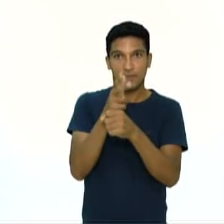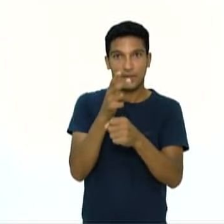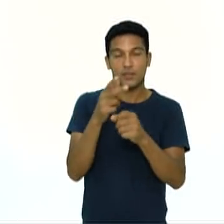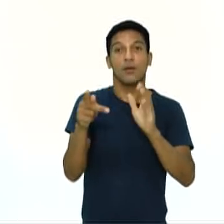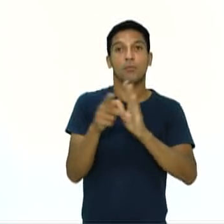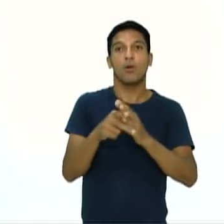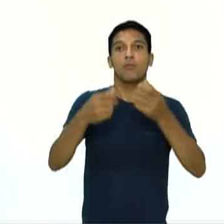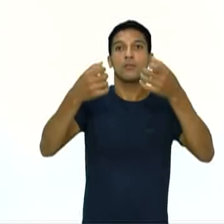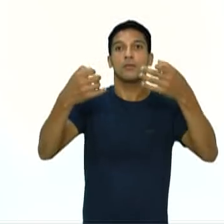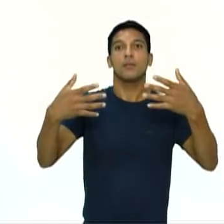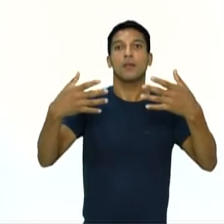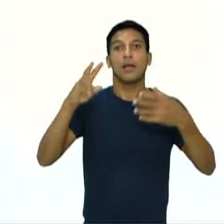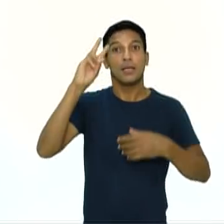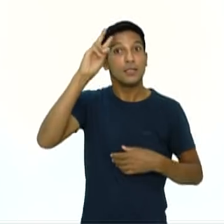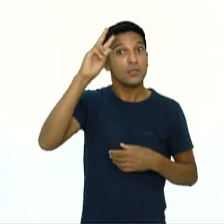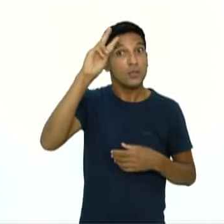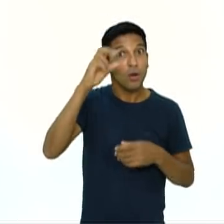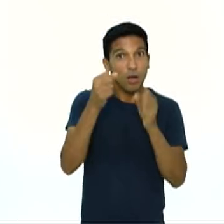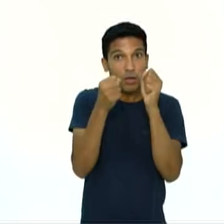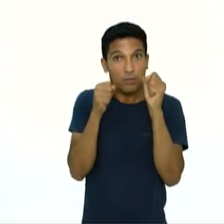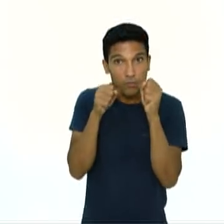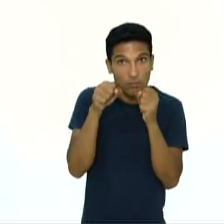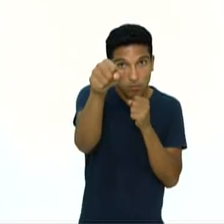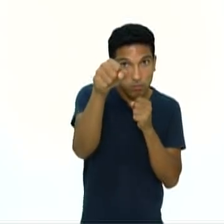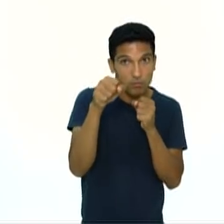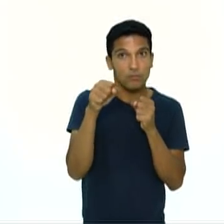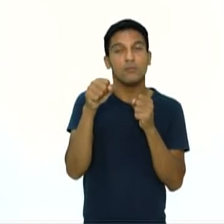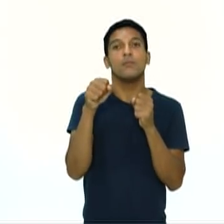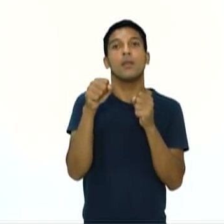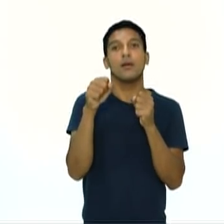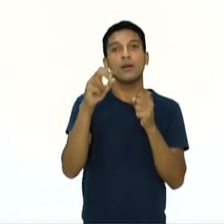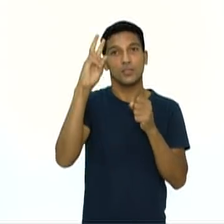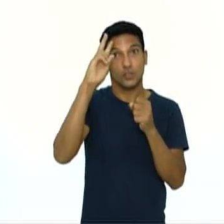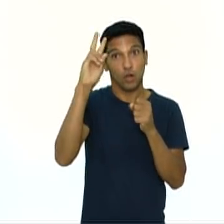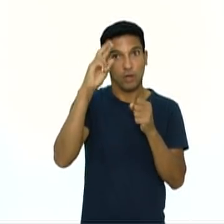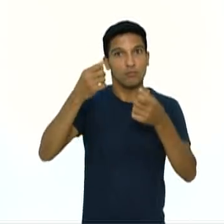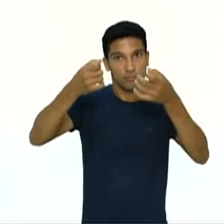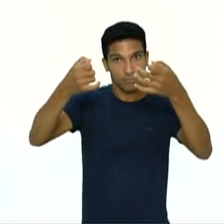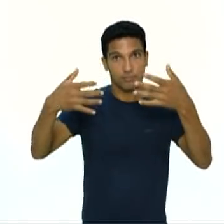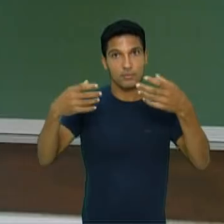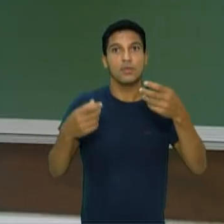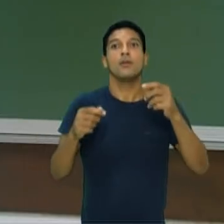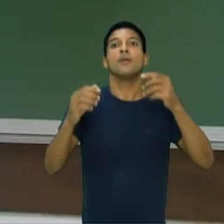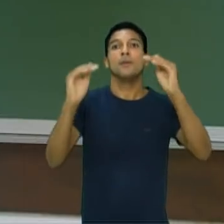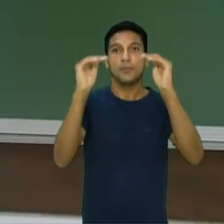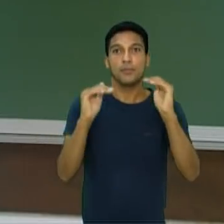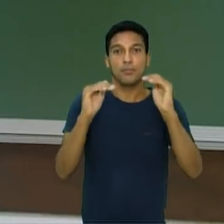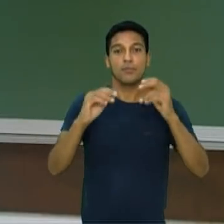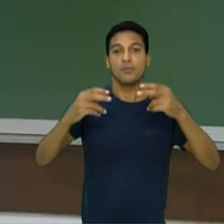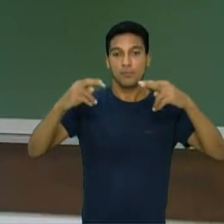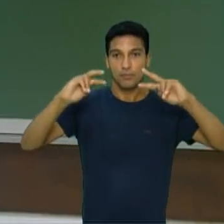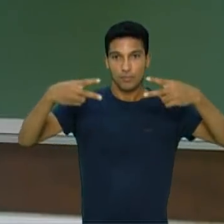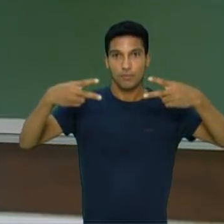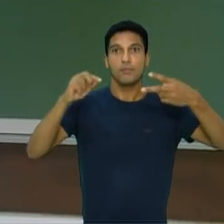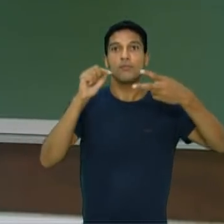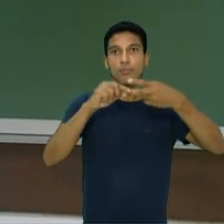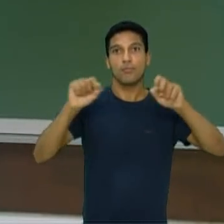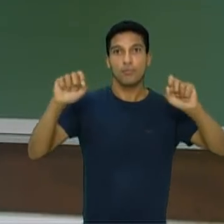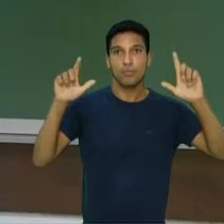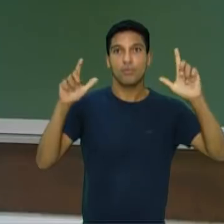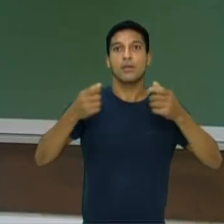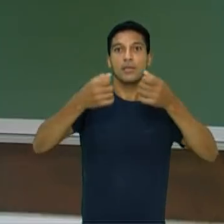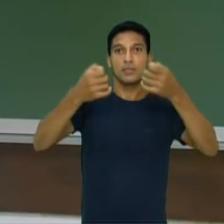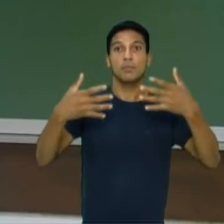boxe, como que surgiu lá nesse pugilato grego, né? Outro explica um pouquinho melhor quais são as